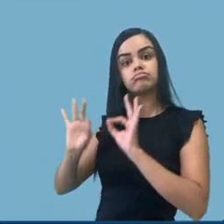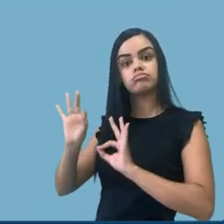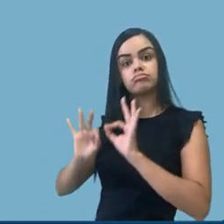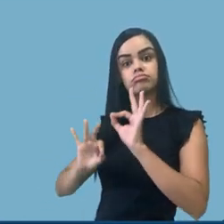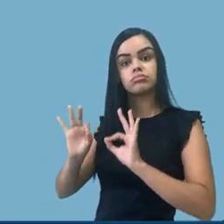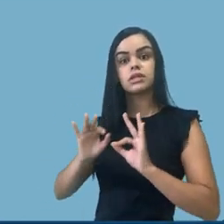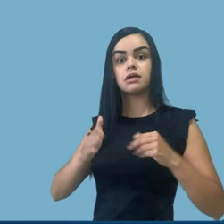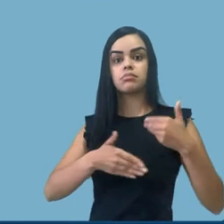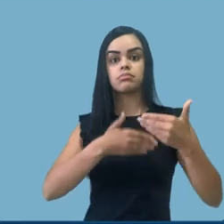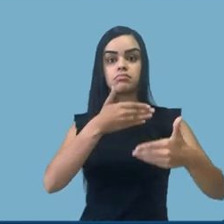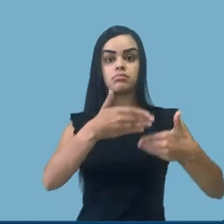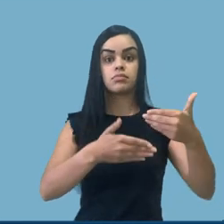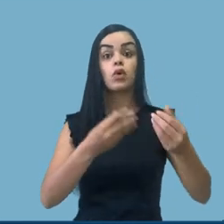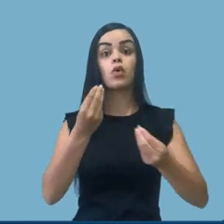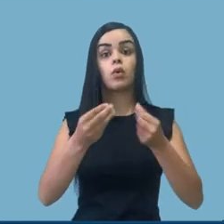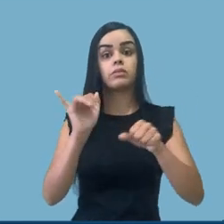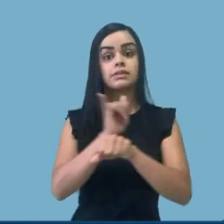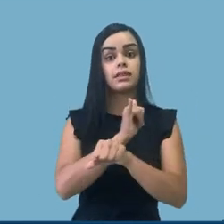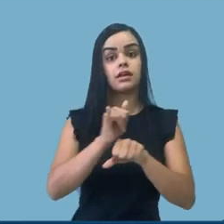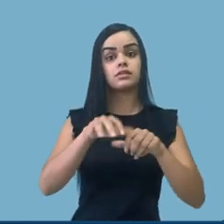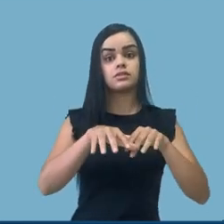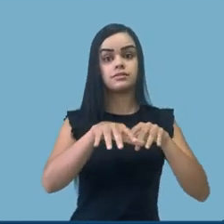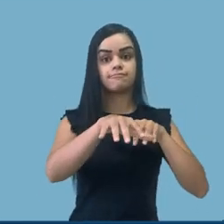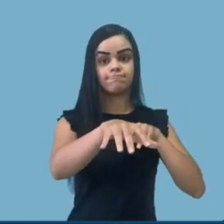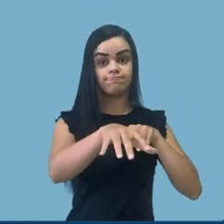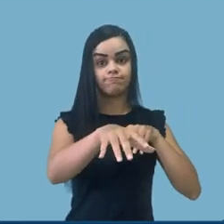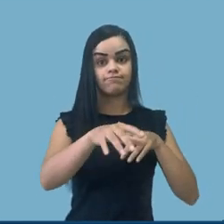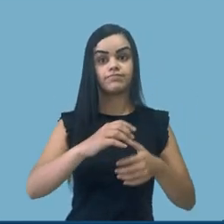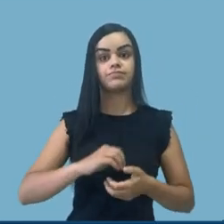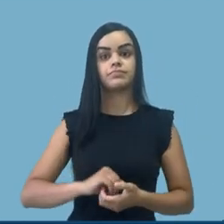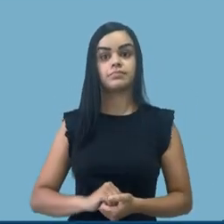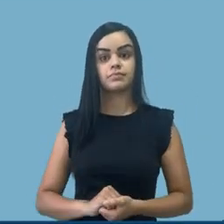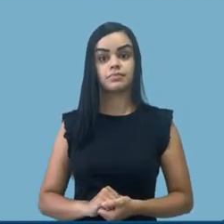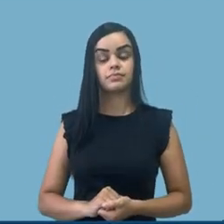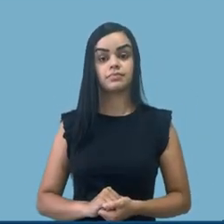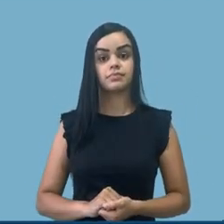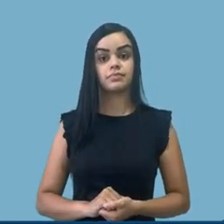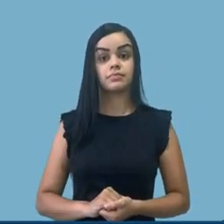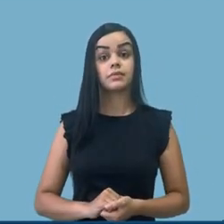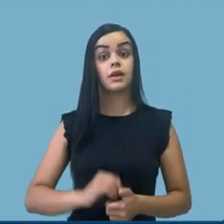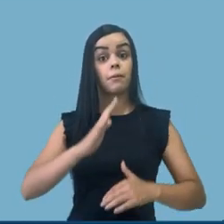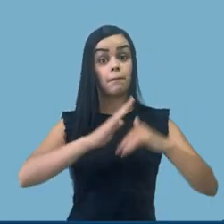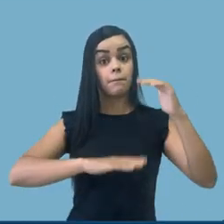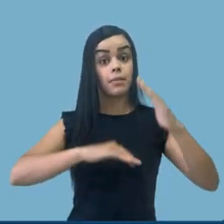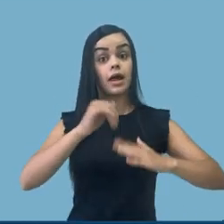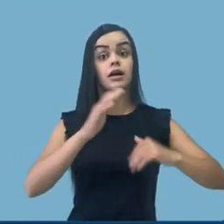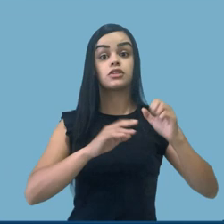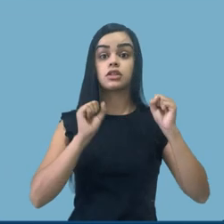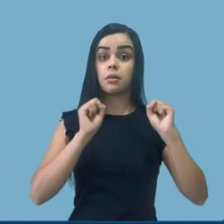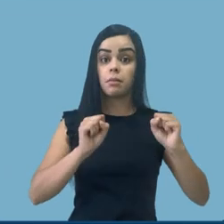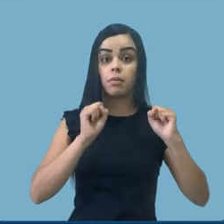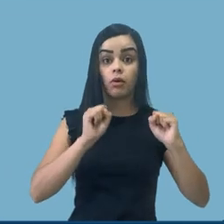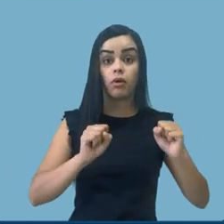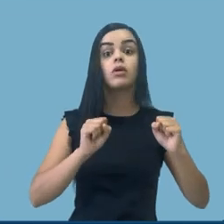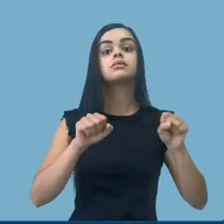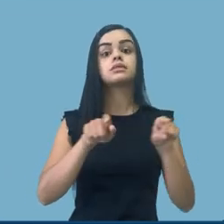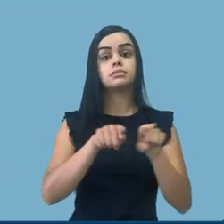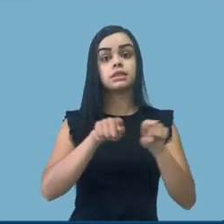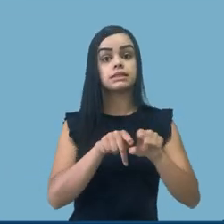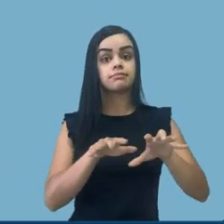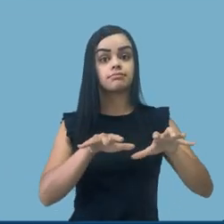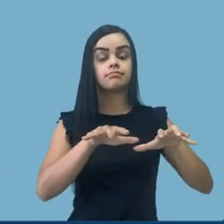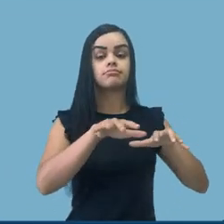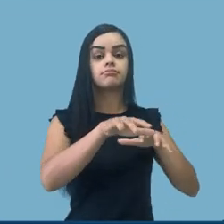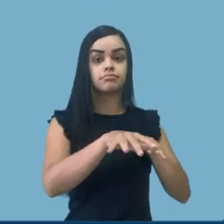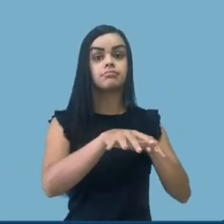vão ser desenvolvidas na forma de ensino remoto. Além disso, disciplinas com prática, quando for possível, na forma de ensino híbrido, para aquelas